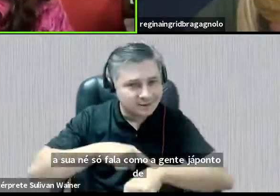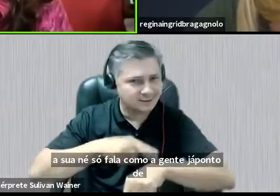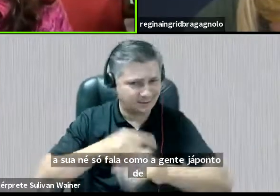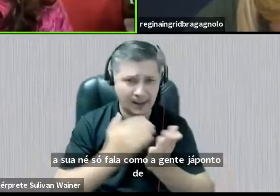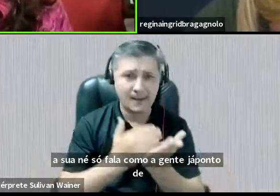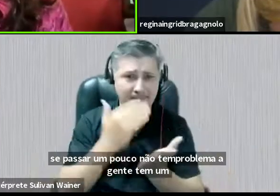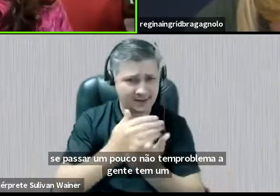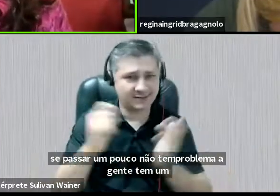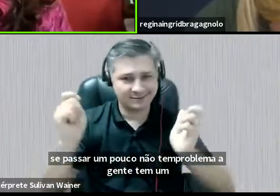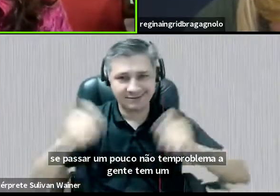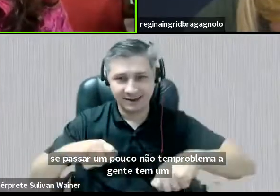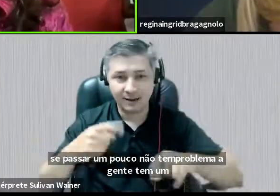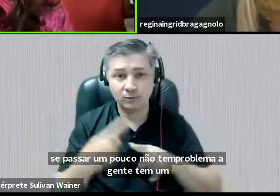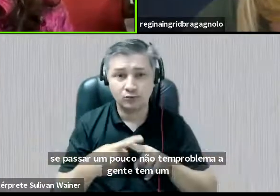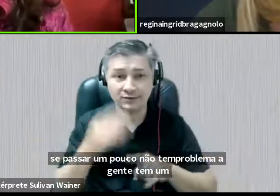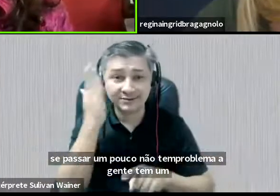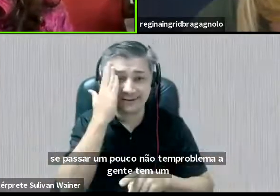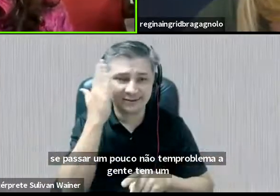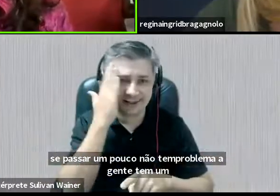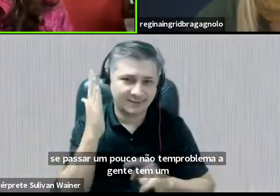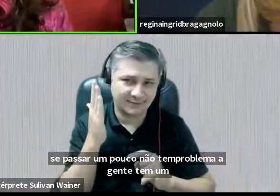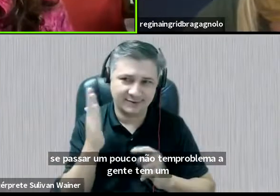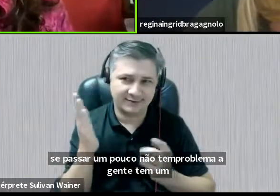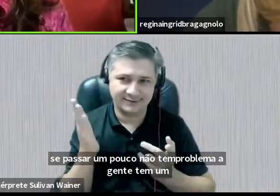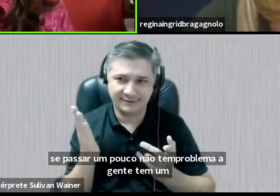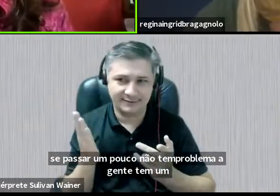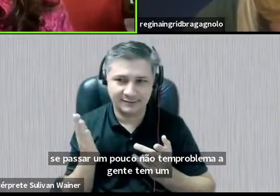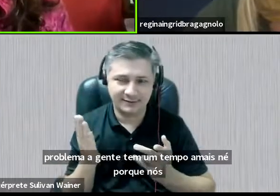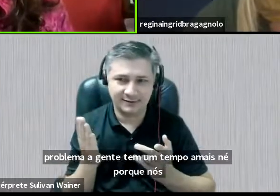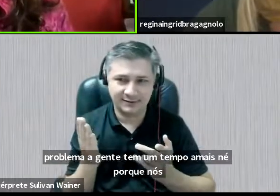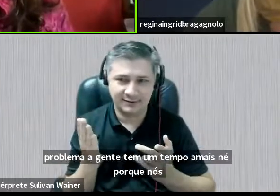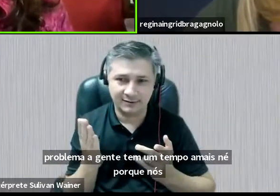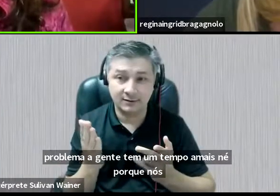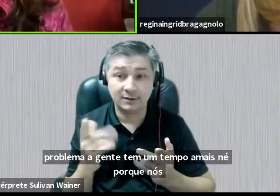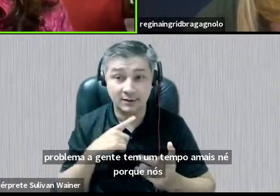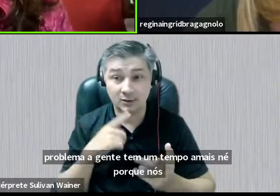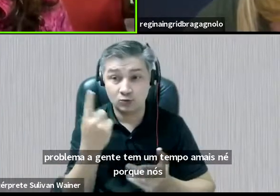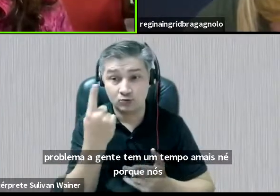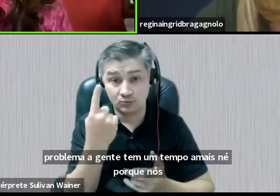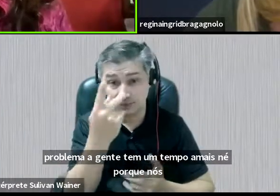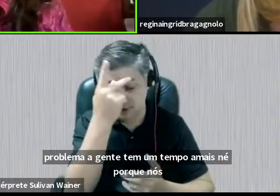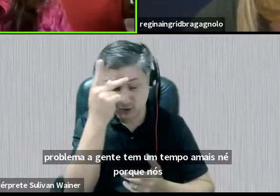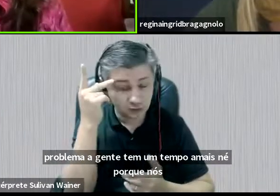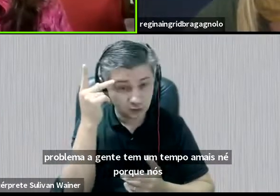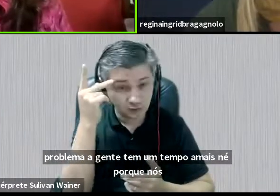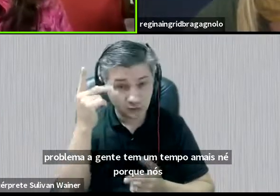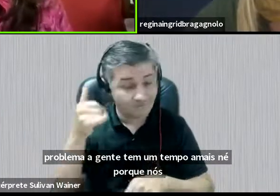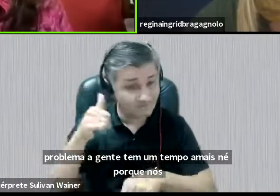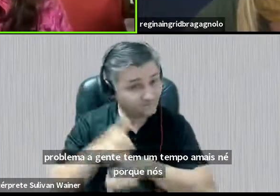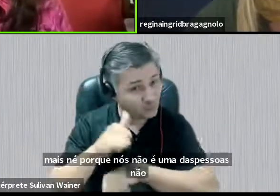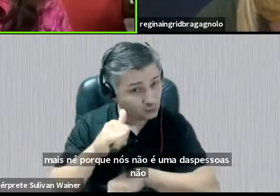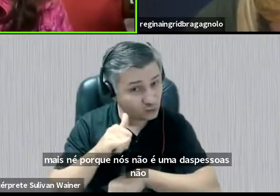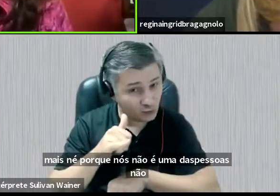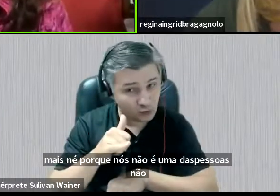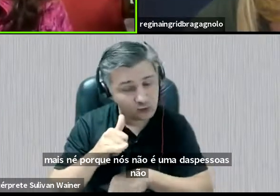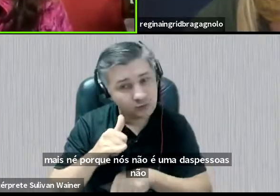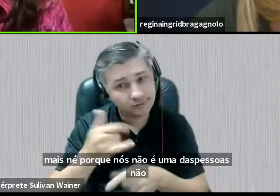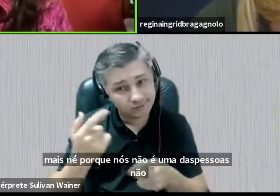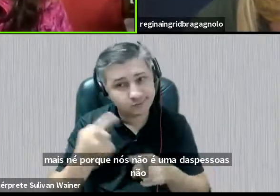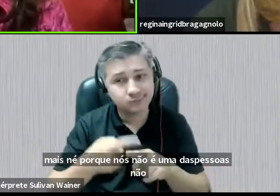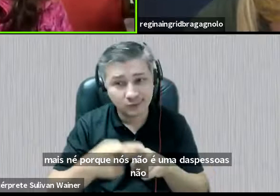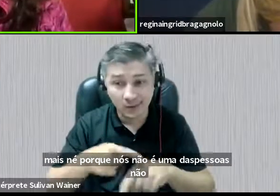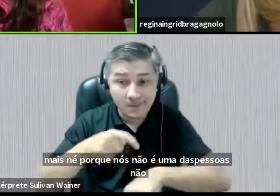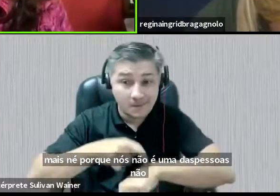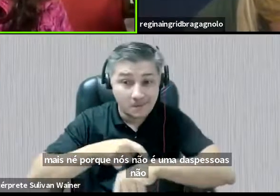mais, né, porque nós não, uma das pessoas não pôde, né, comparecer justamente porque o